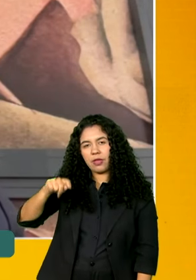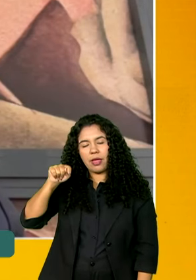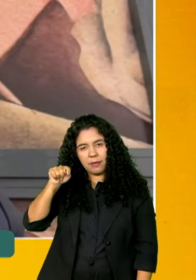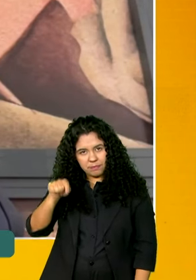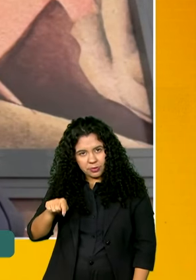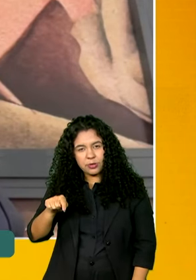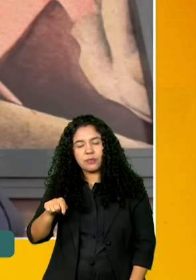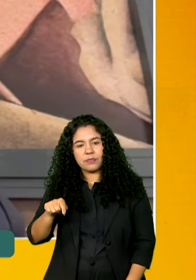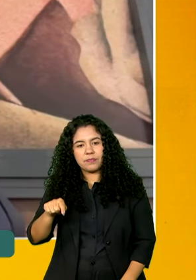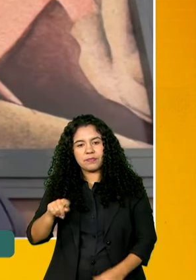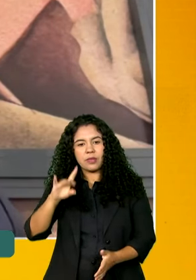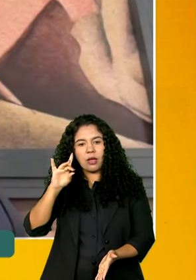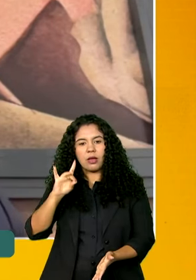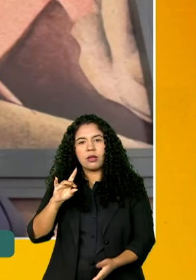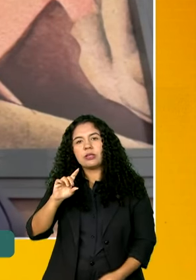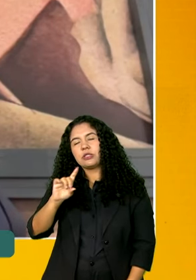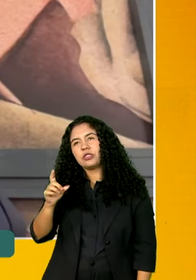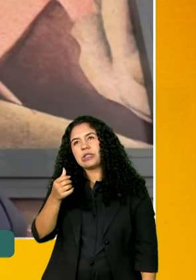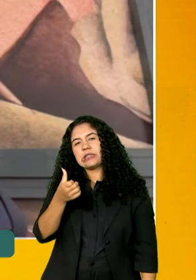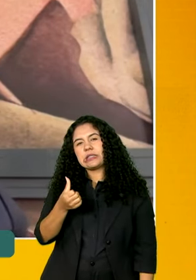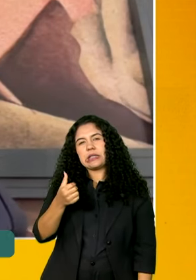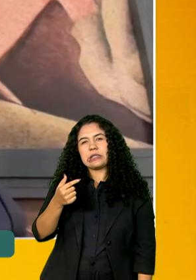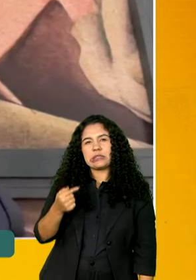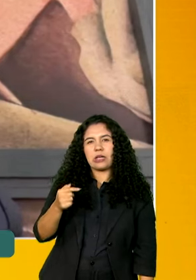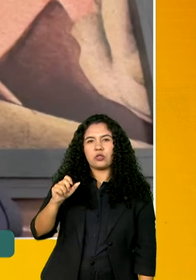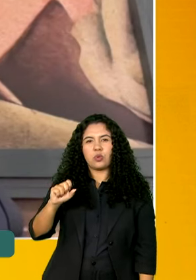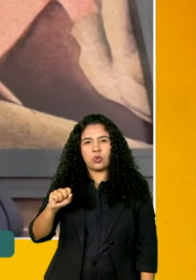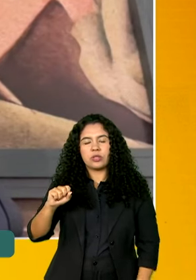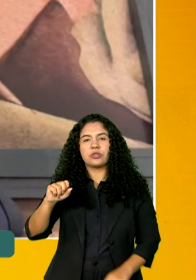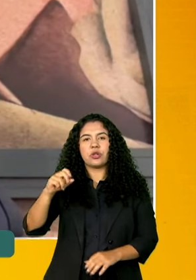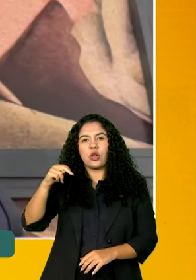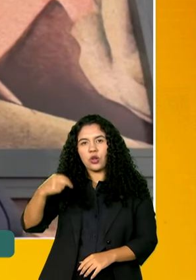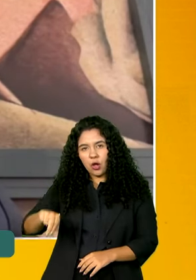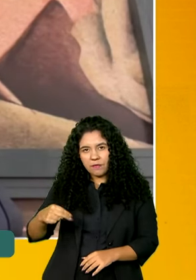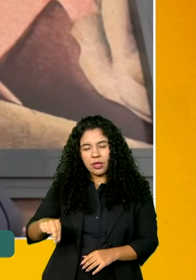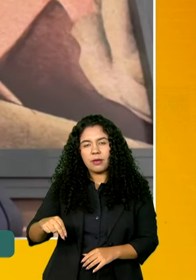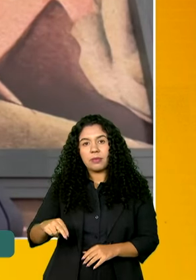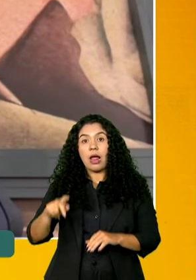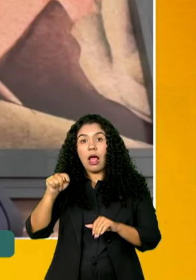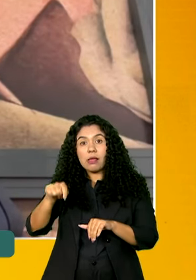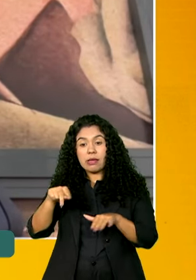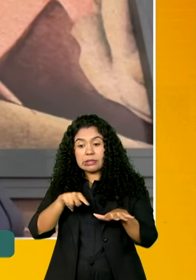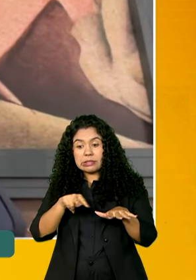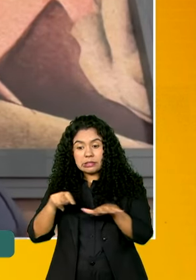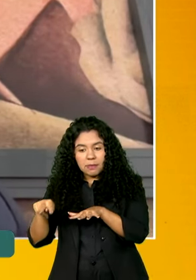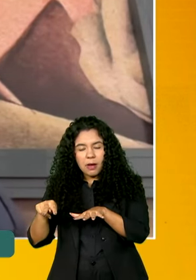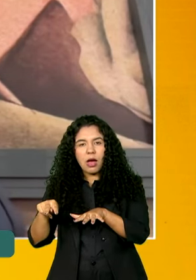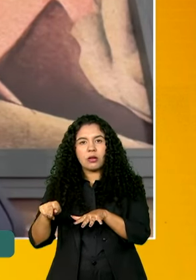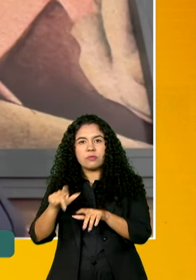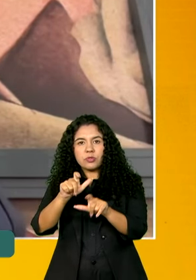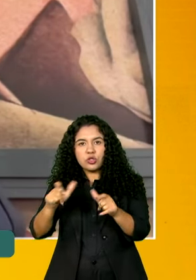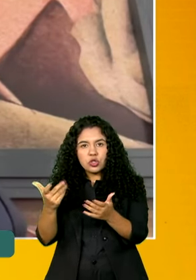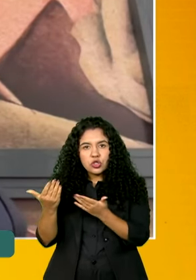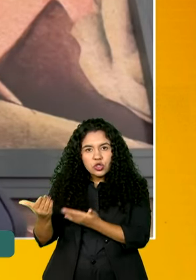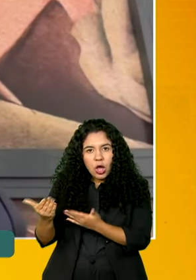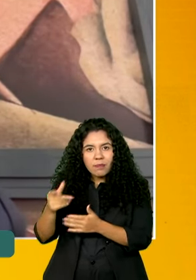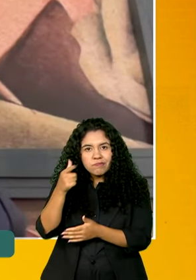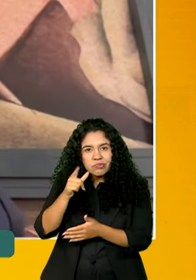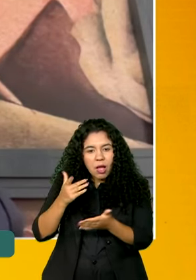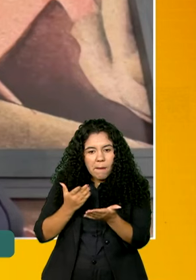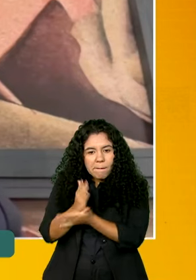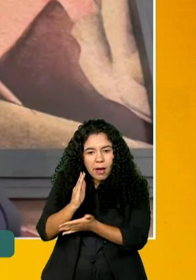ele acontecerá no dia 6, 7 e 8 de novembro. E nessa semana os jovens que foram aprovados para a segunda